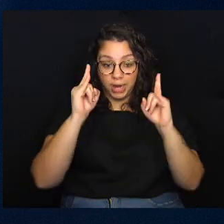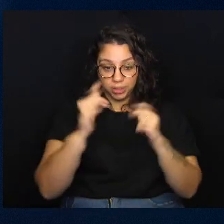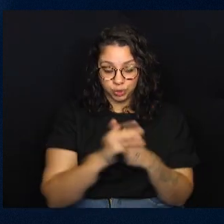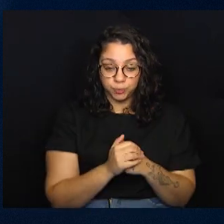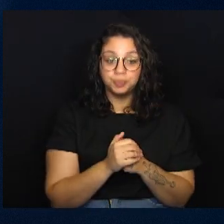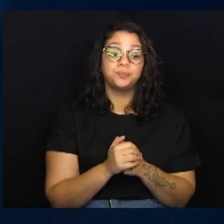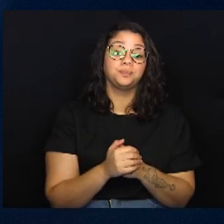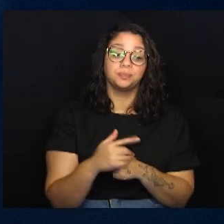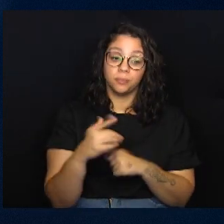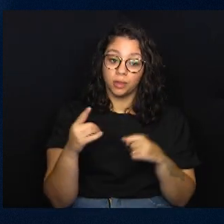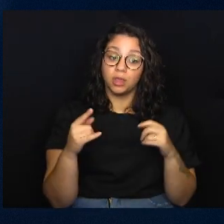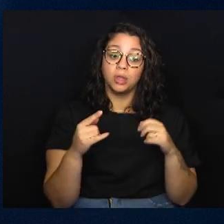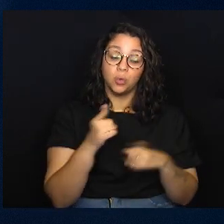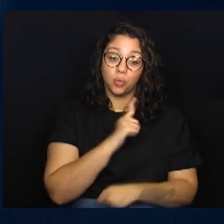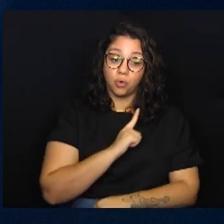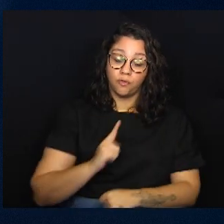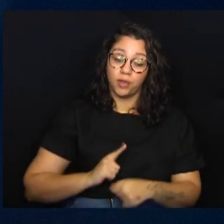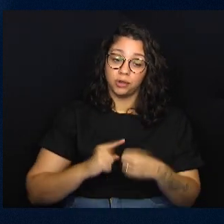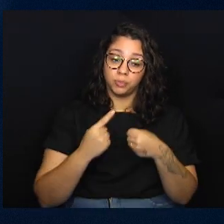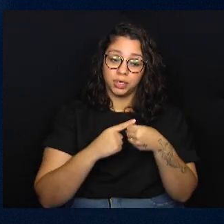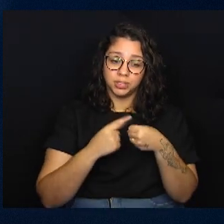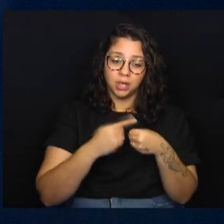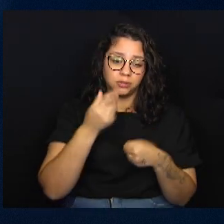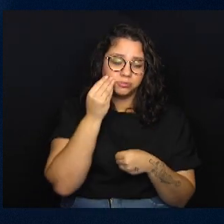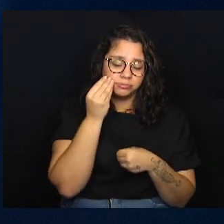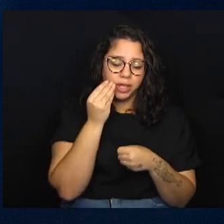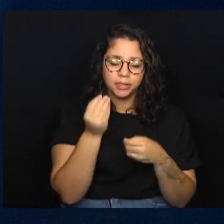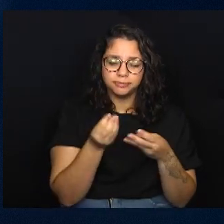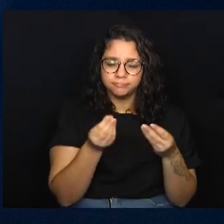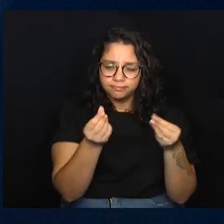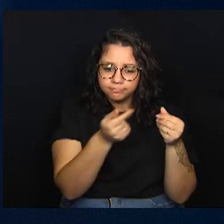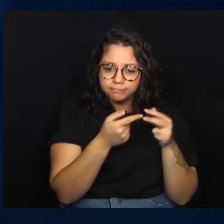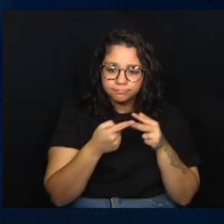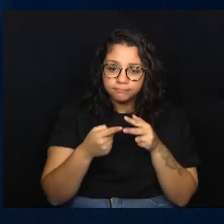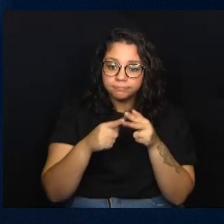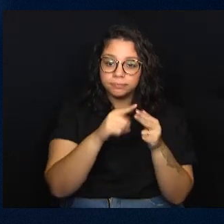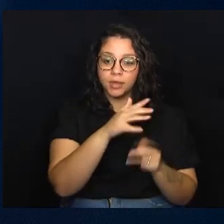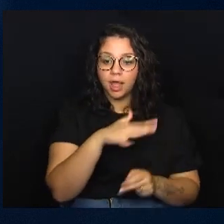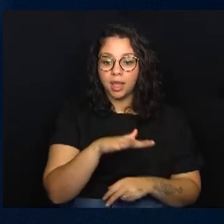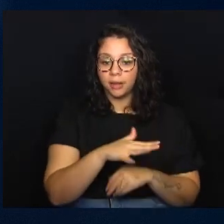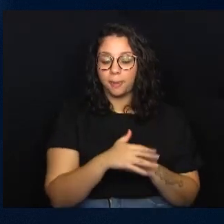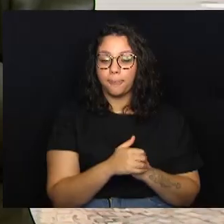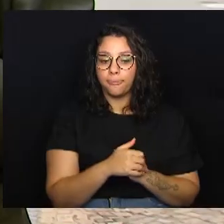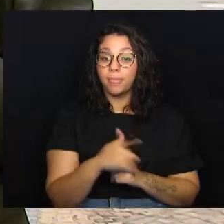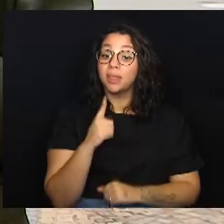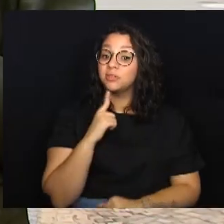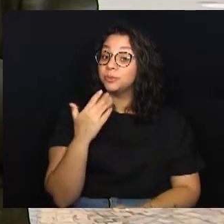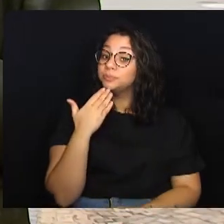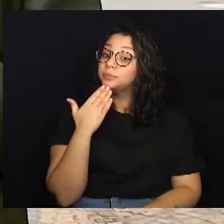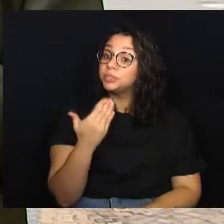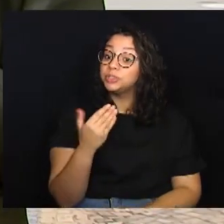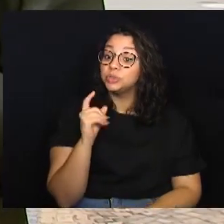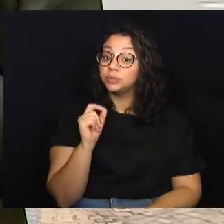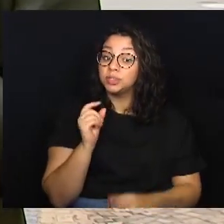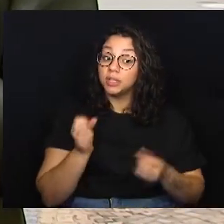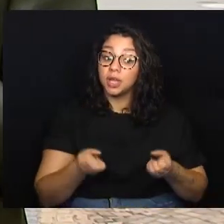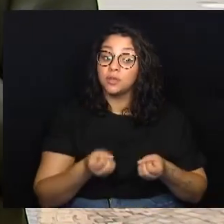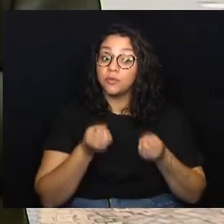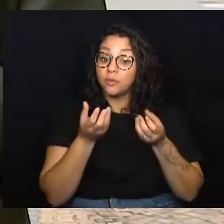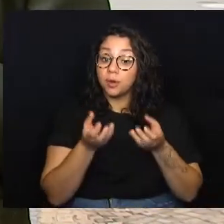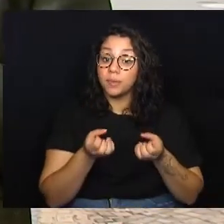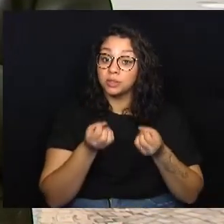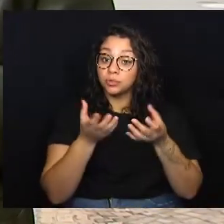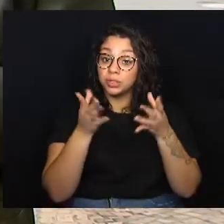prédios. O governo municipal também estudava a revitalização da área central. No requerimento, a vereadora